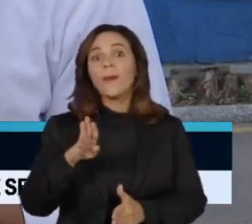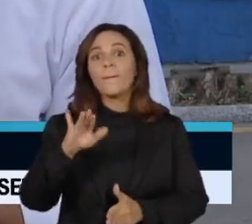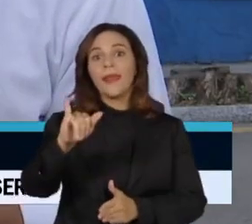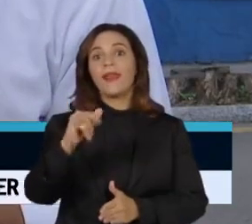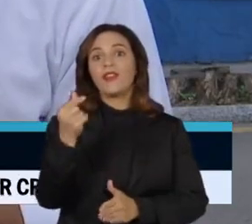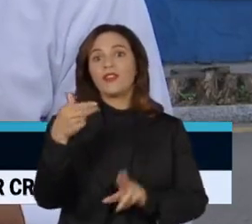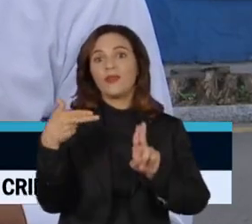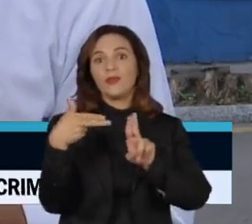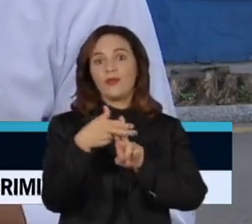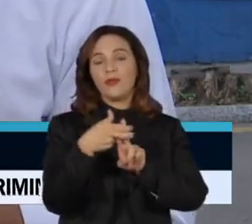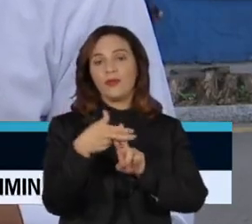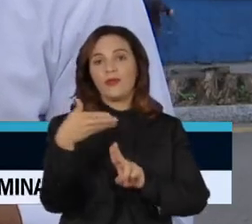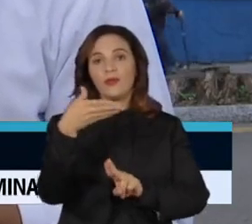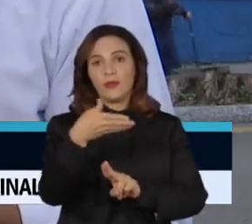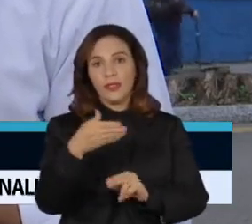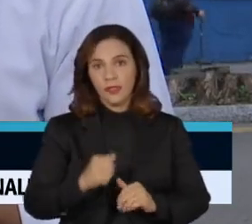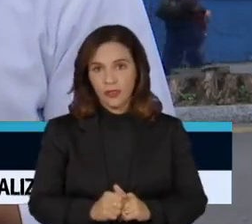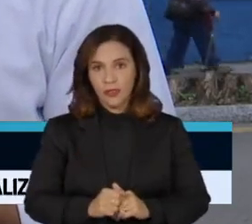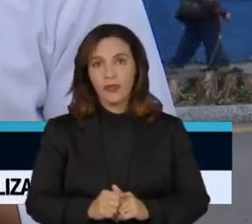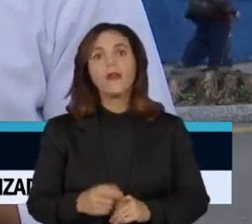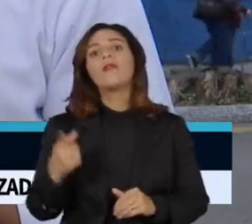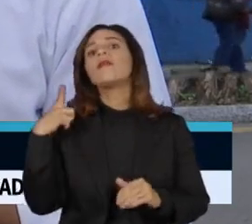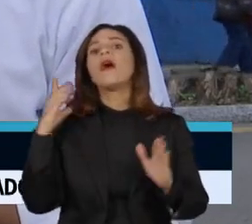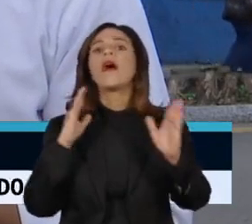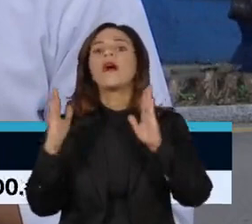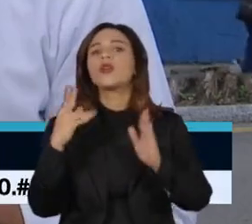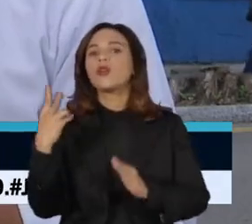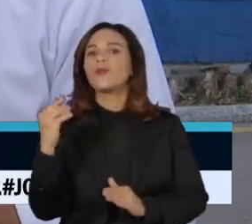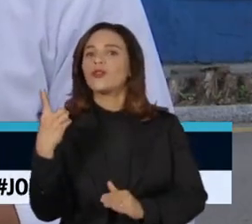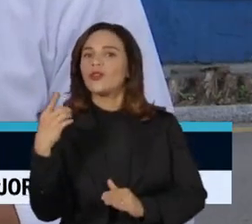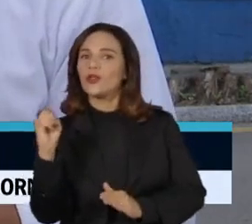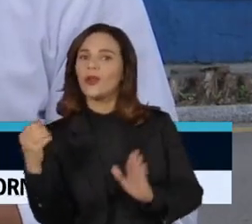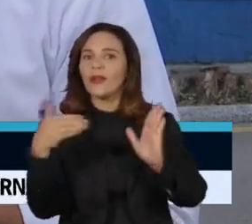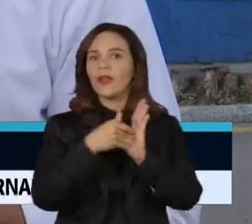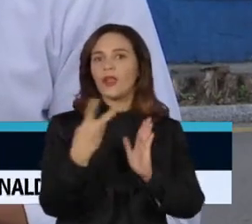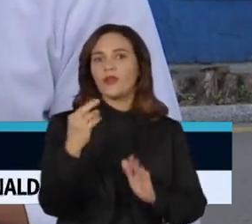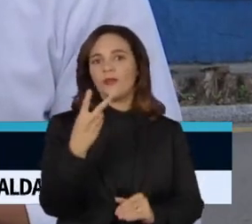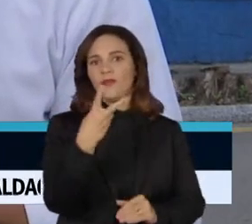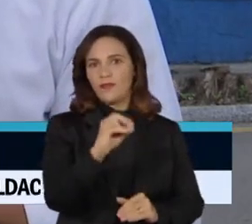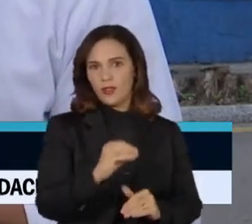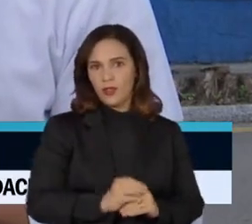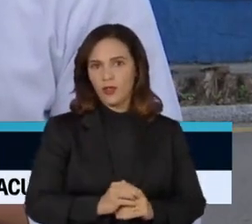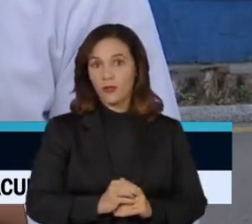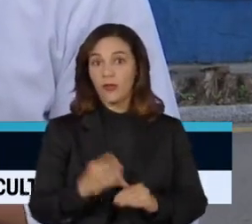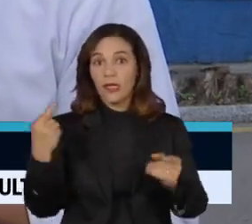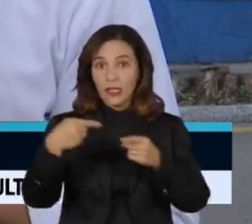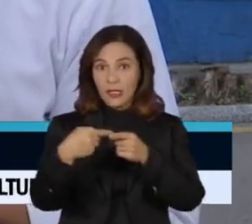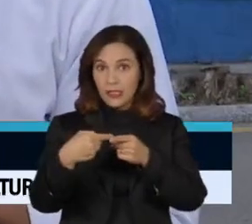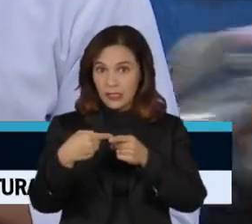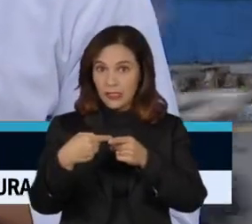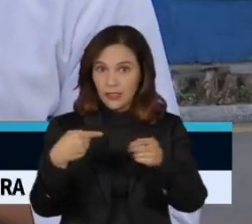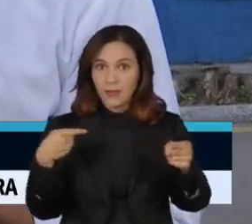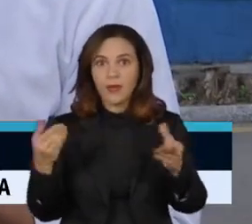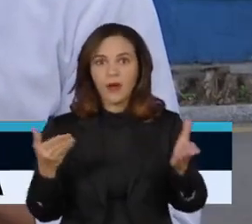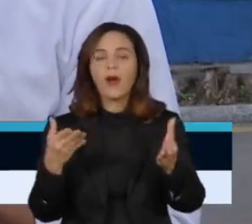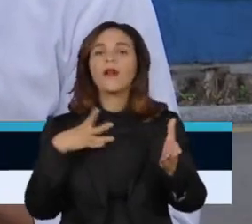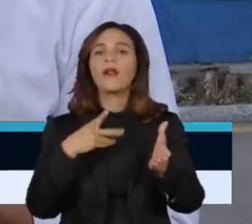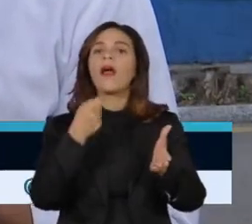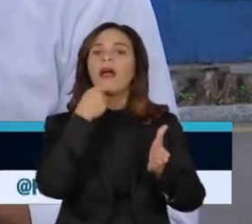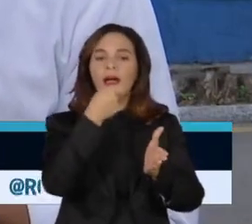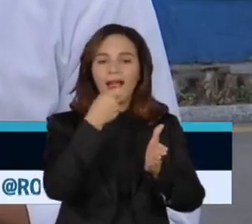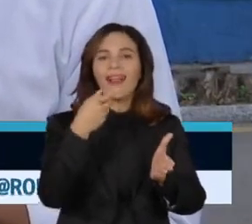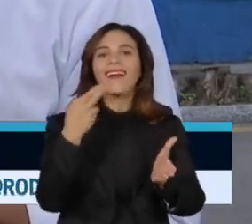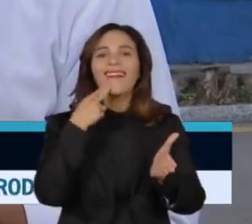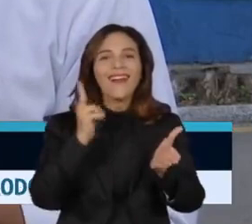SUS, o Sistema Único de Saúde, entre 2018 e 2020. Esta semana, o Conselho enviou uma carta para a